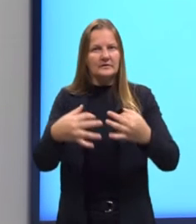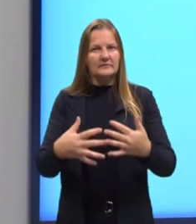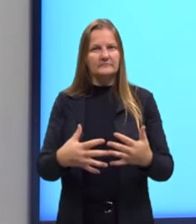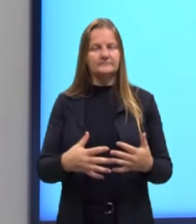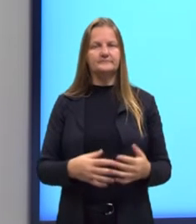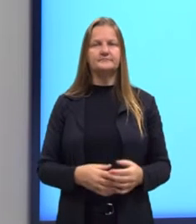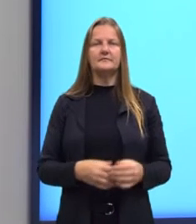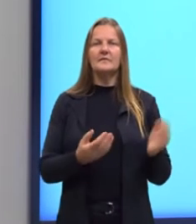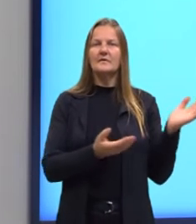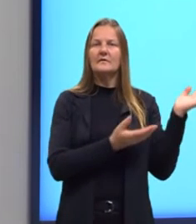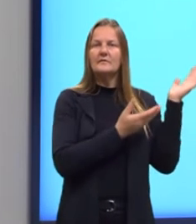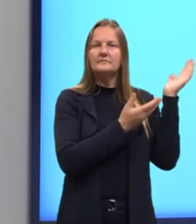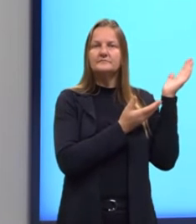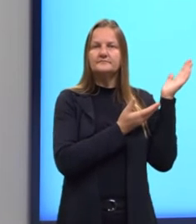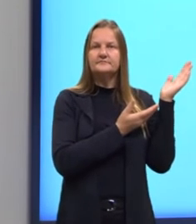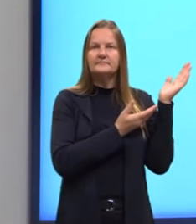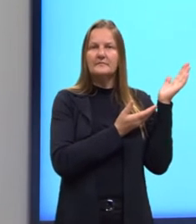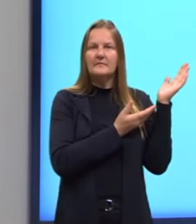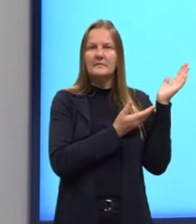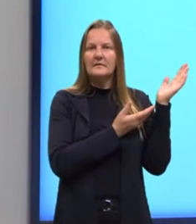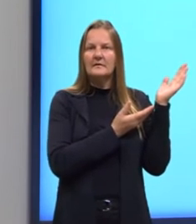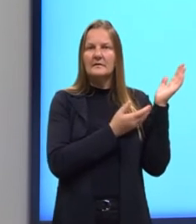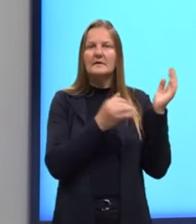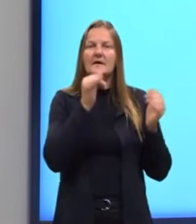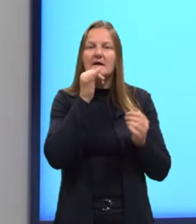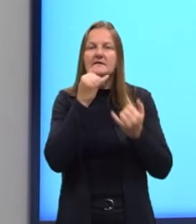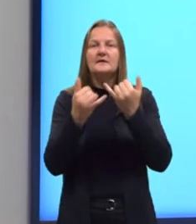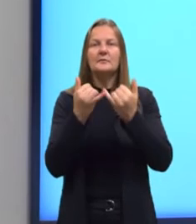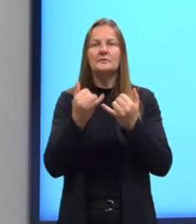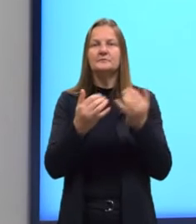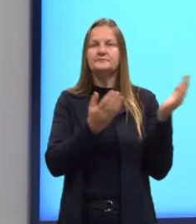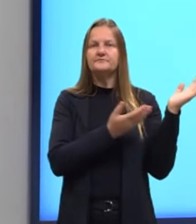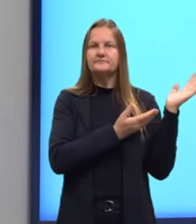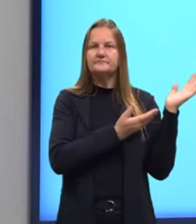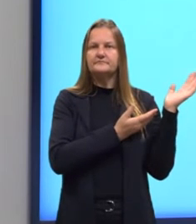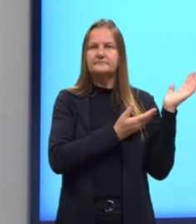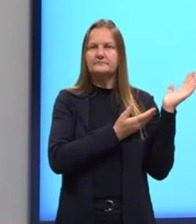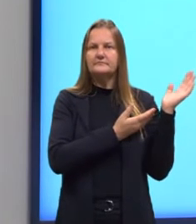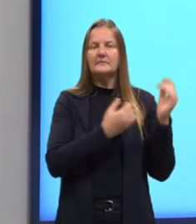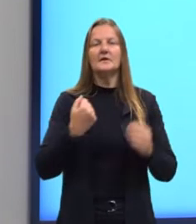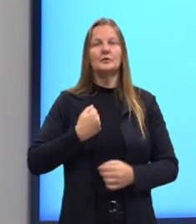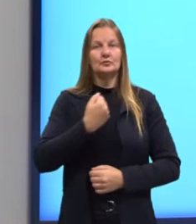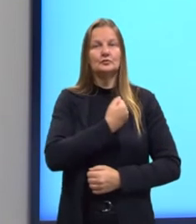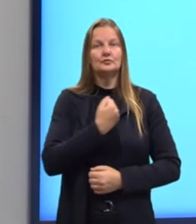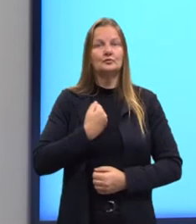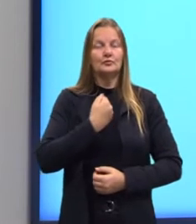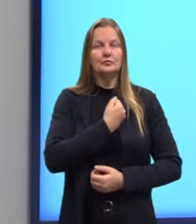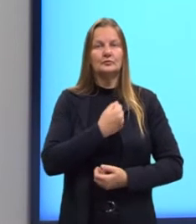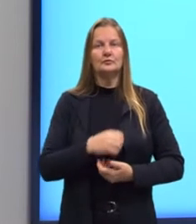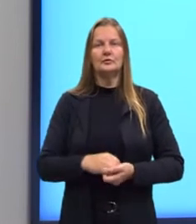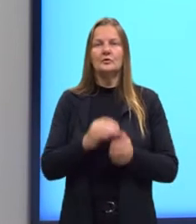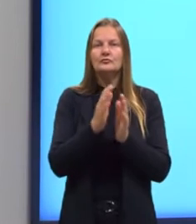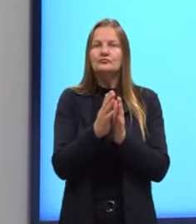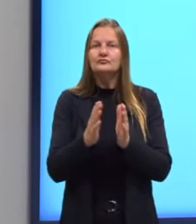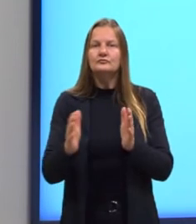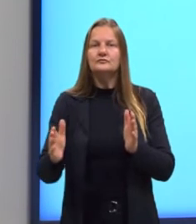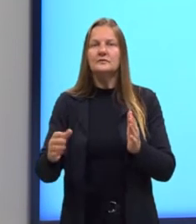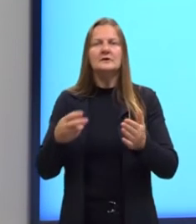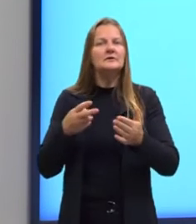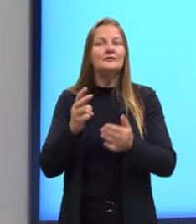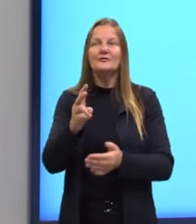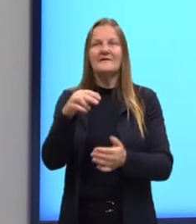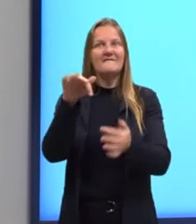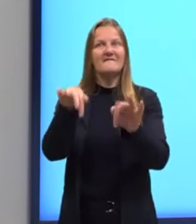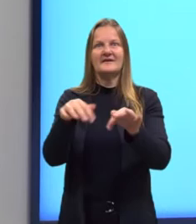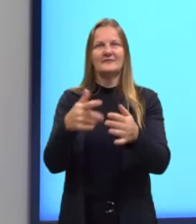eu trouxe aqui para vocês este exemplo, nós temos uma sequência numérica, ela é uma sequência infinita,